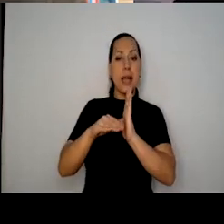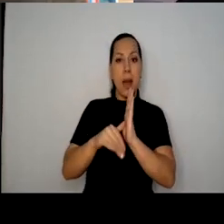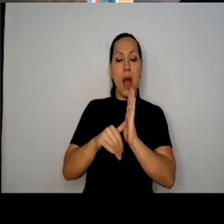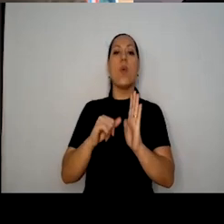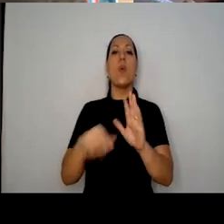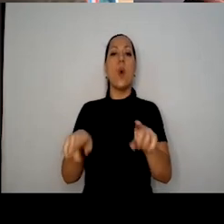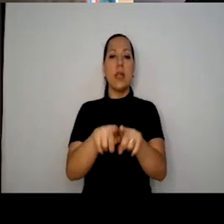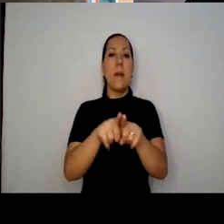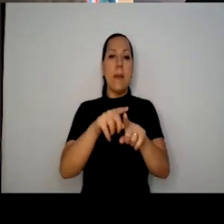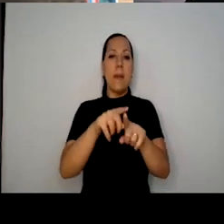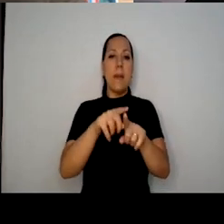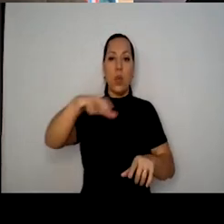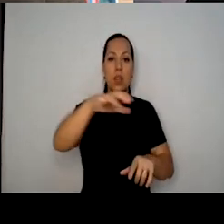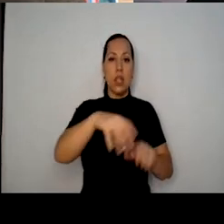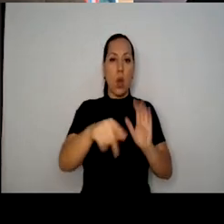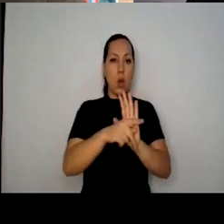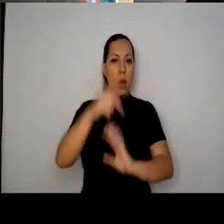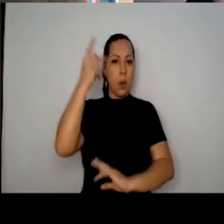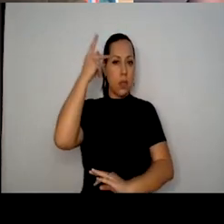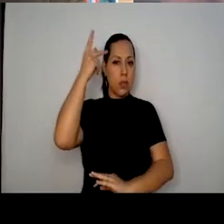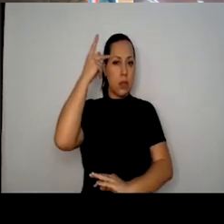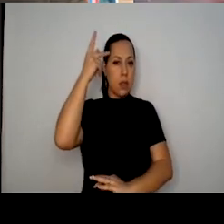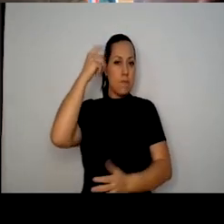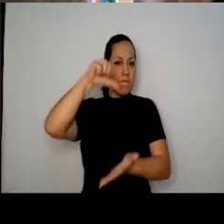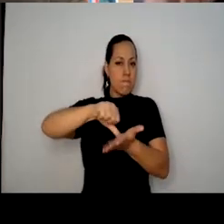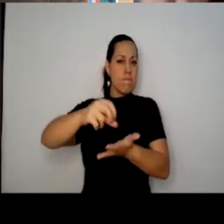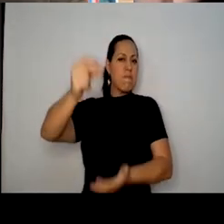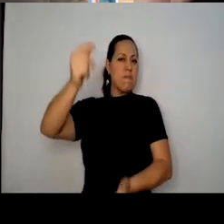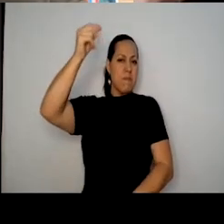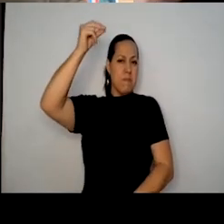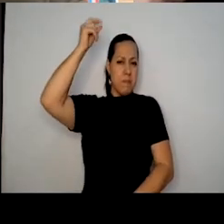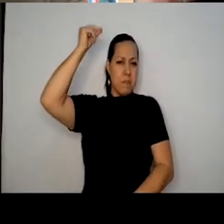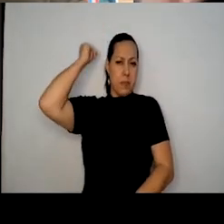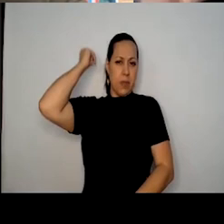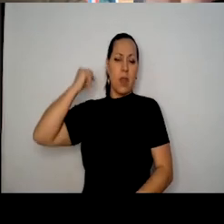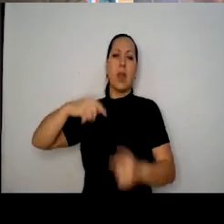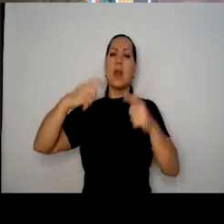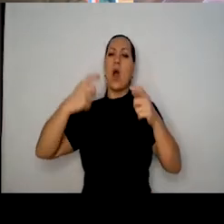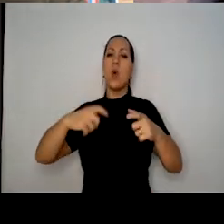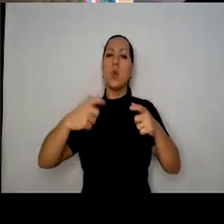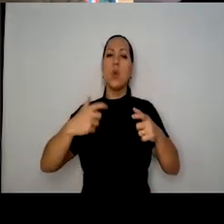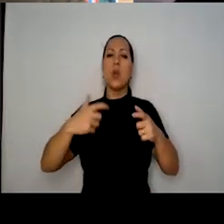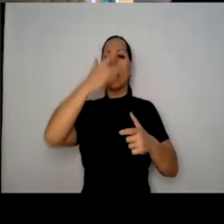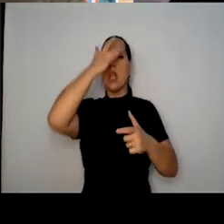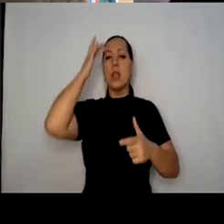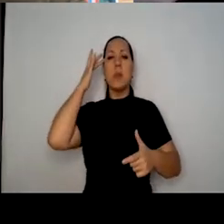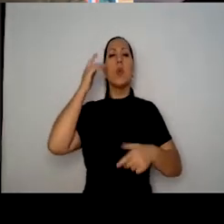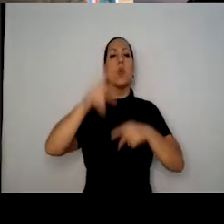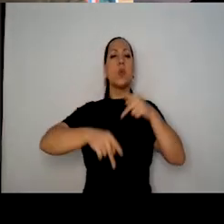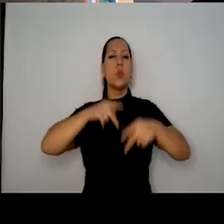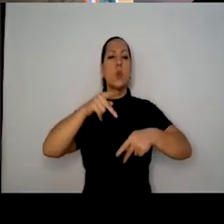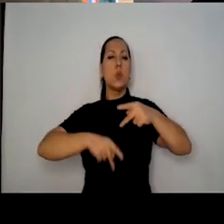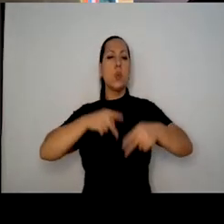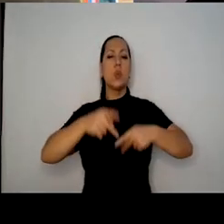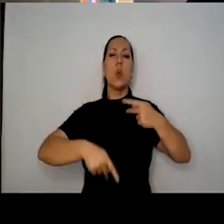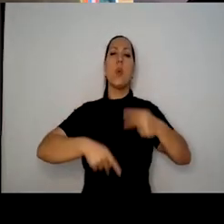território aqui em São Paulo muito ancestral, onde os nossos nascentes dessa terra, os povos originários,